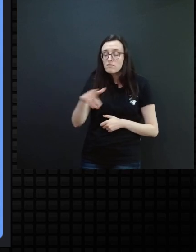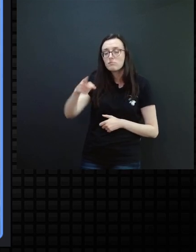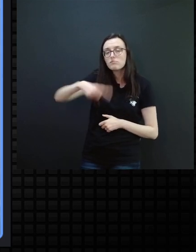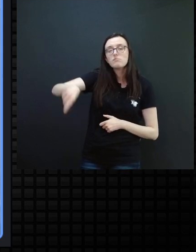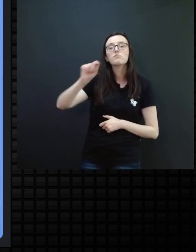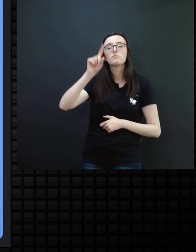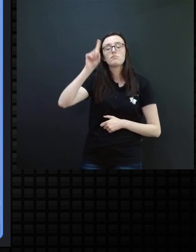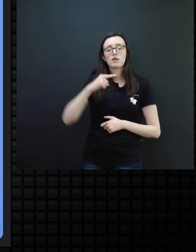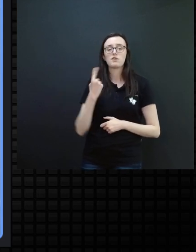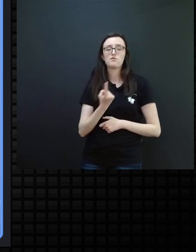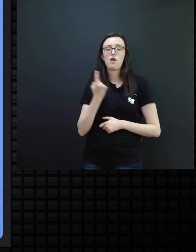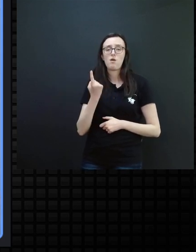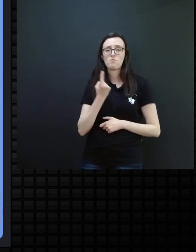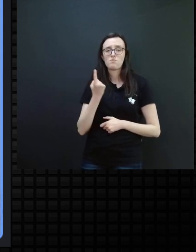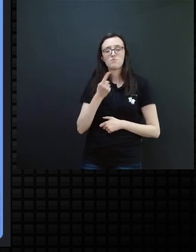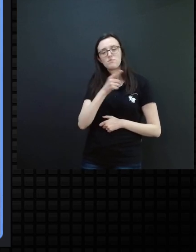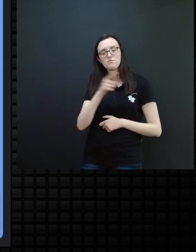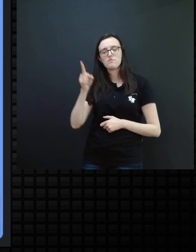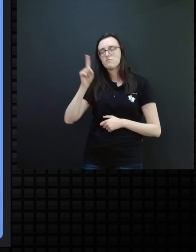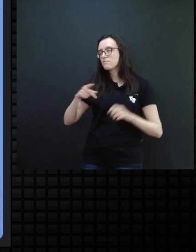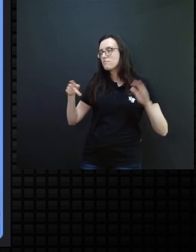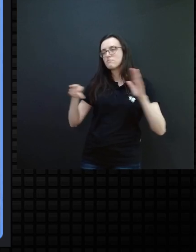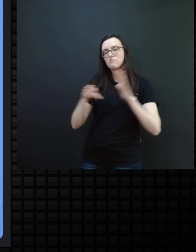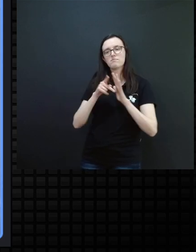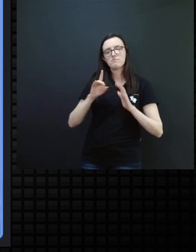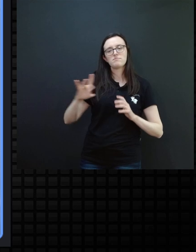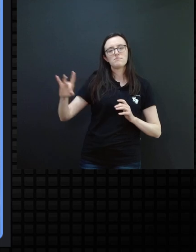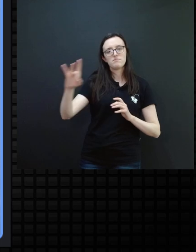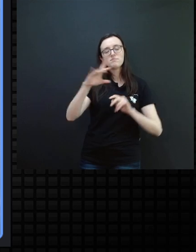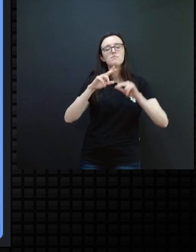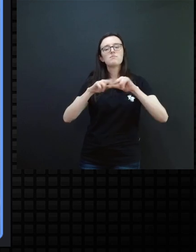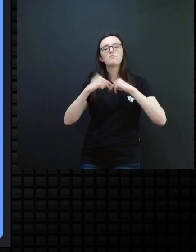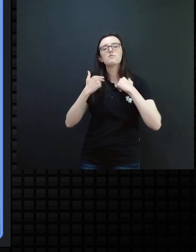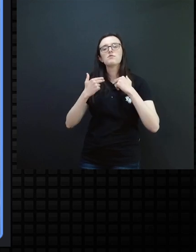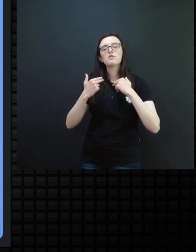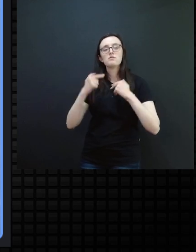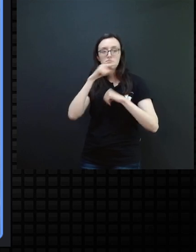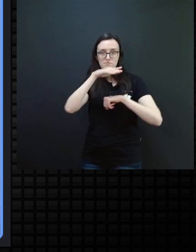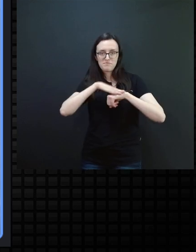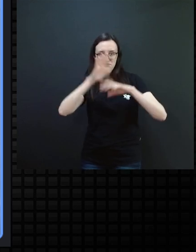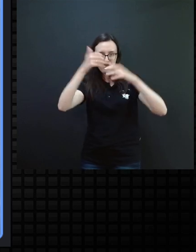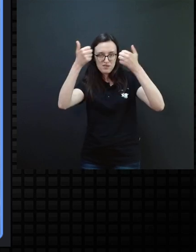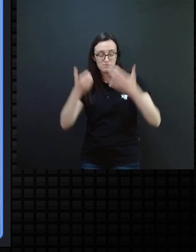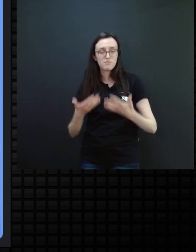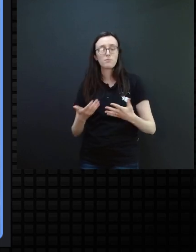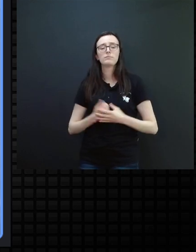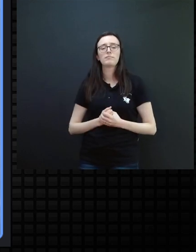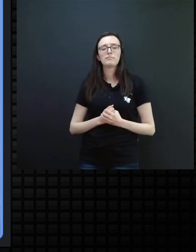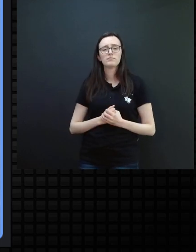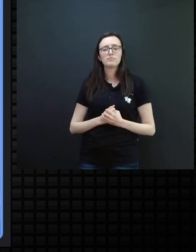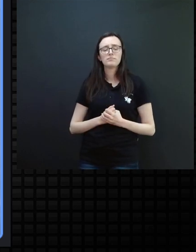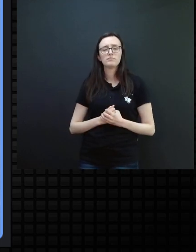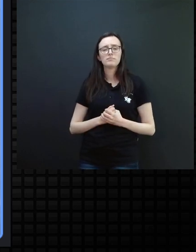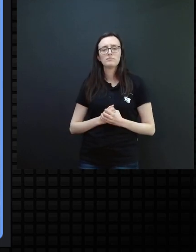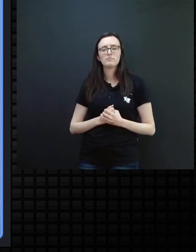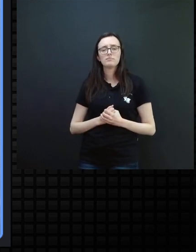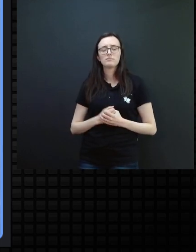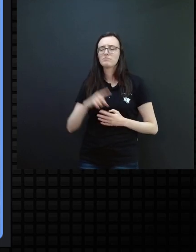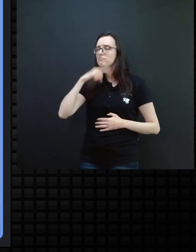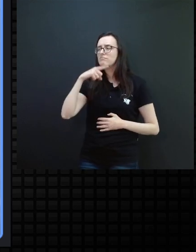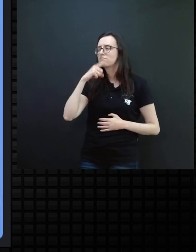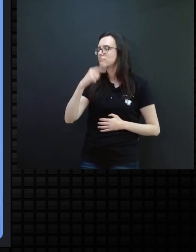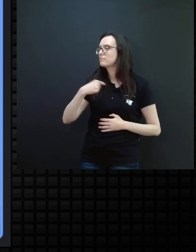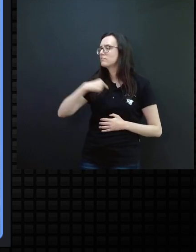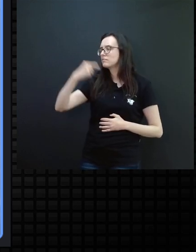individualizadas, elas são personalizadas. Então, como o senhor mencionou, é, não adianta eu